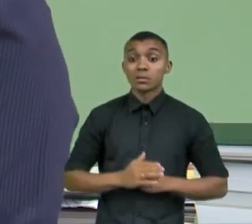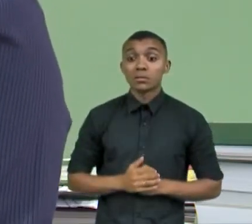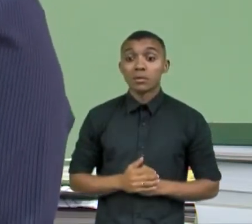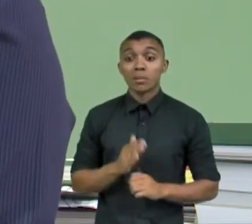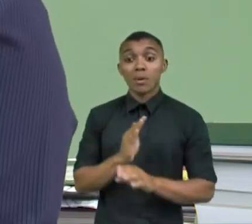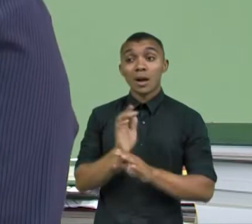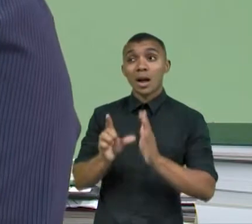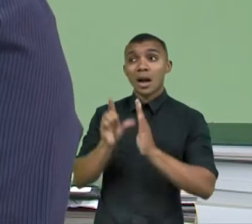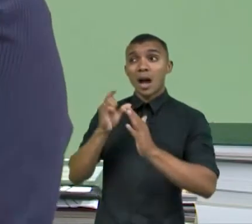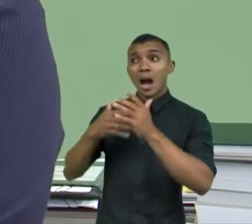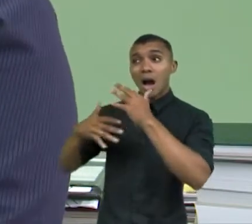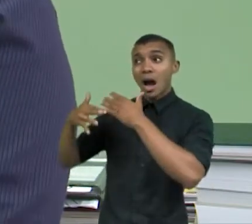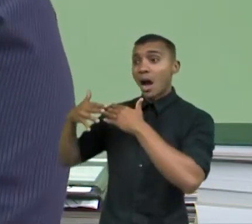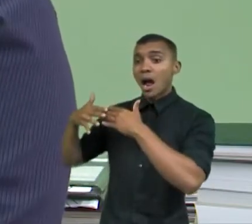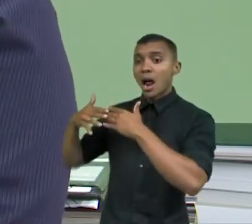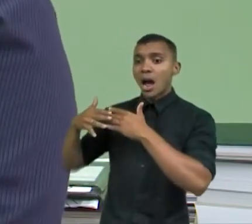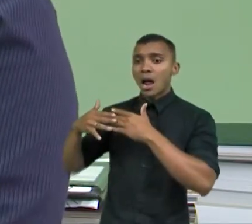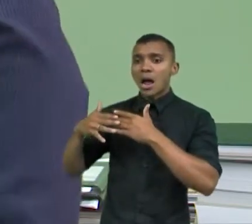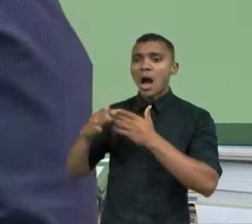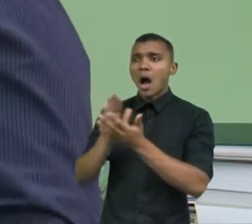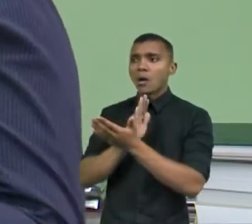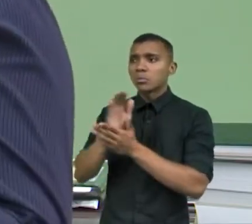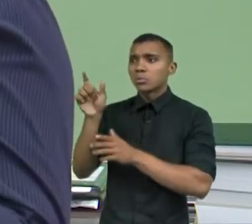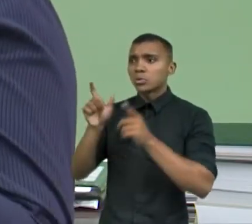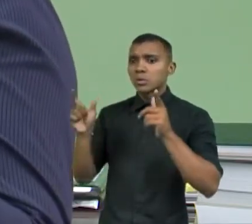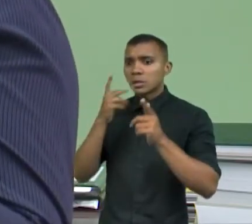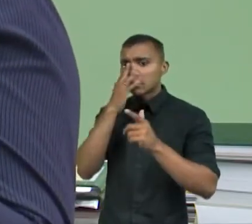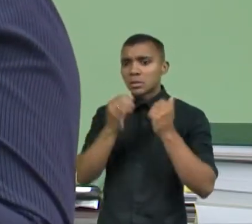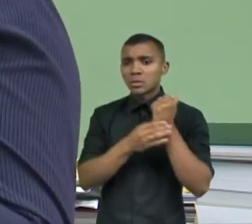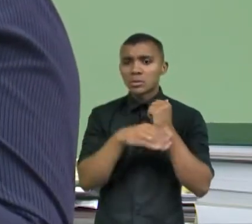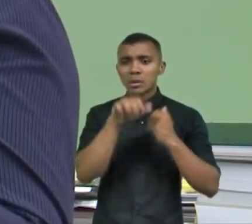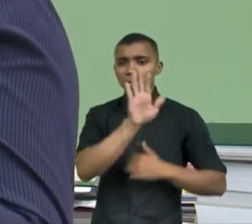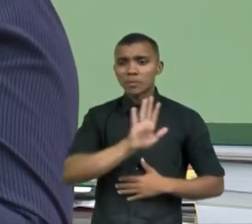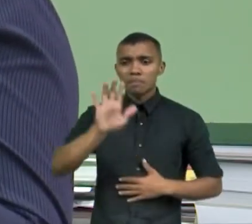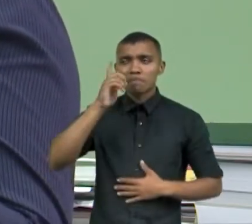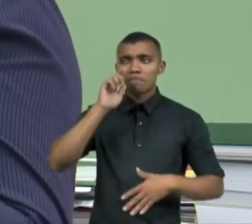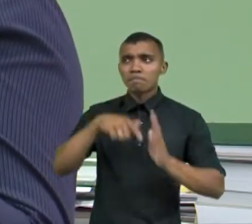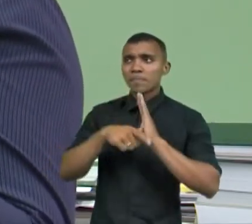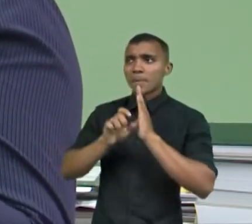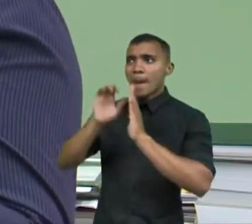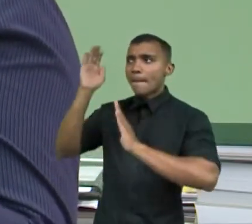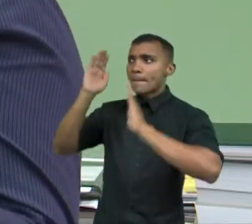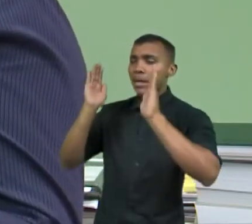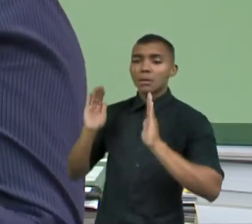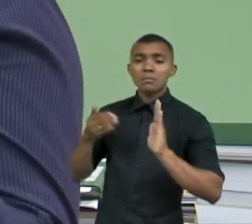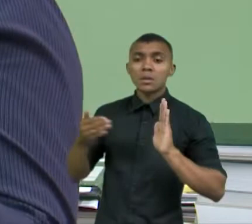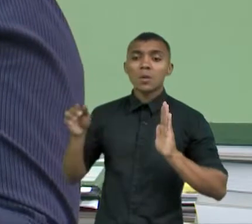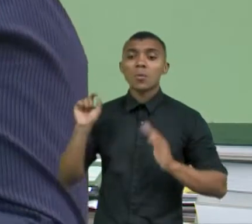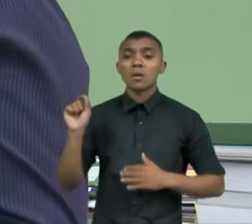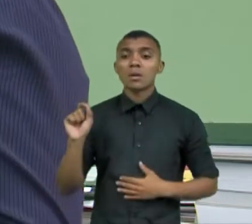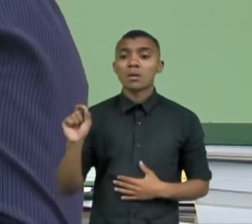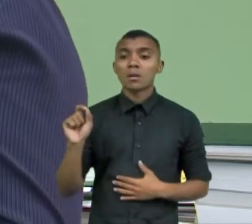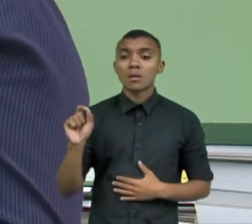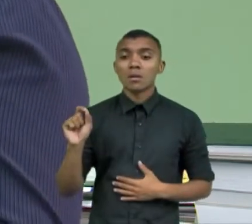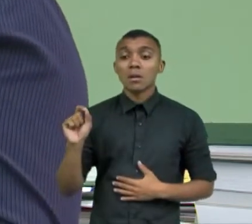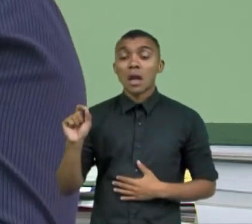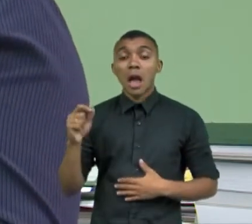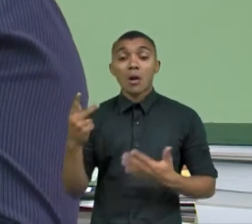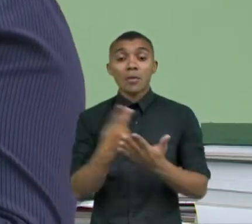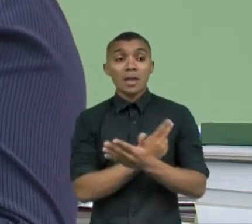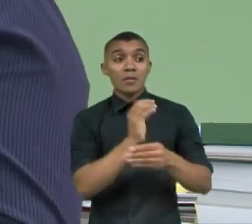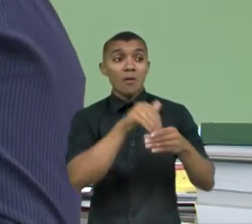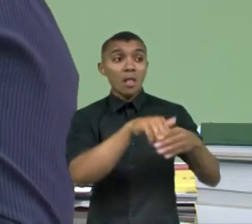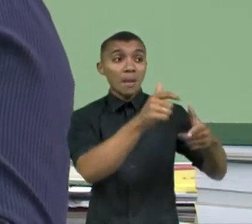de segurança nacional. Então, esse período é um período onde, além desse problema eleitoral, havia um problema